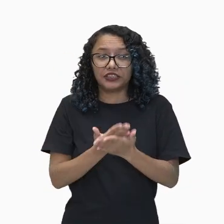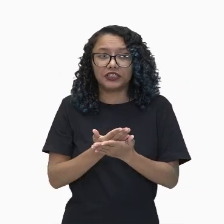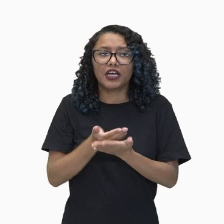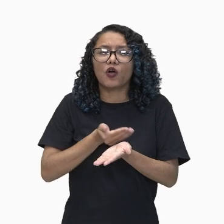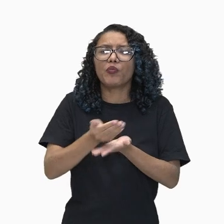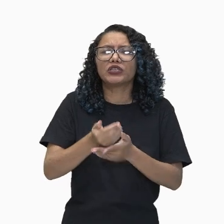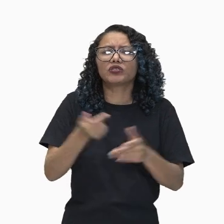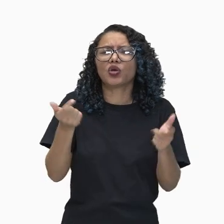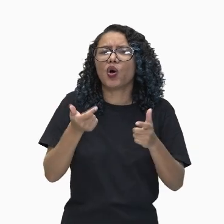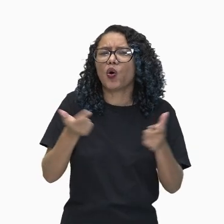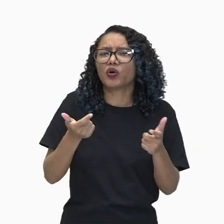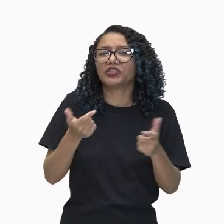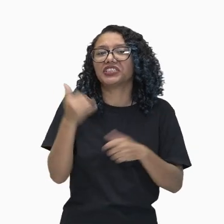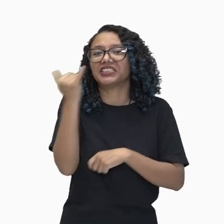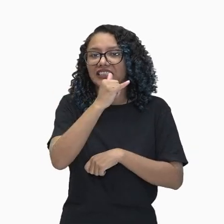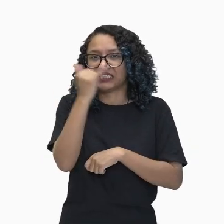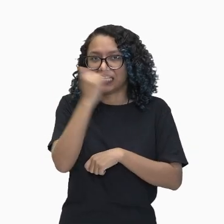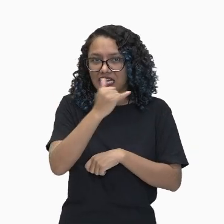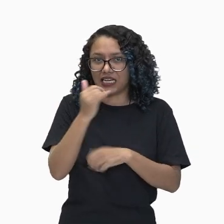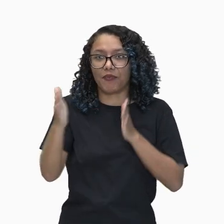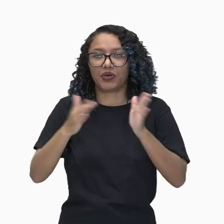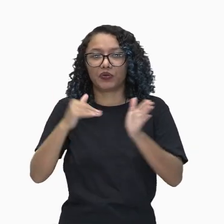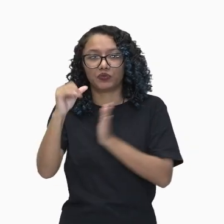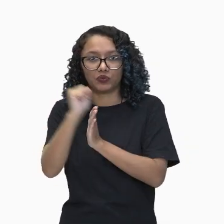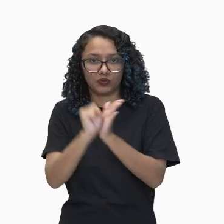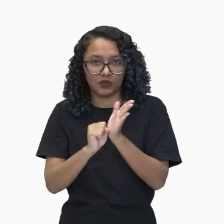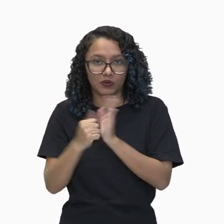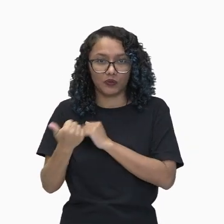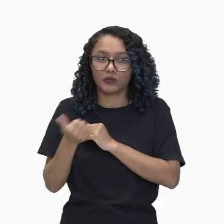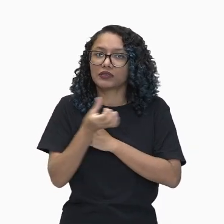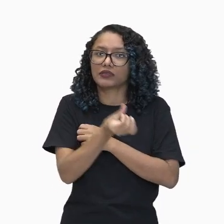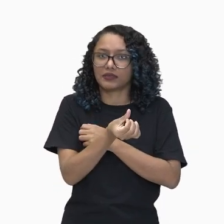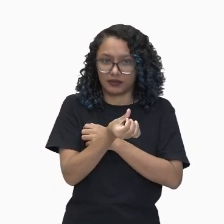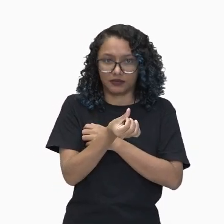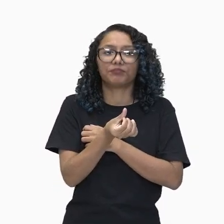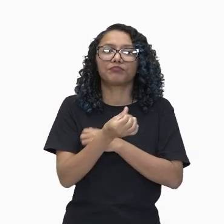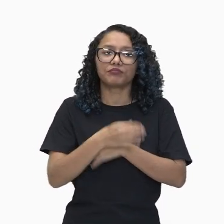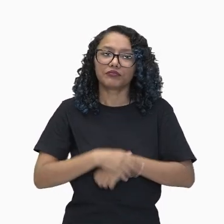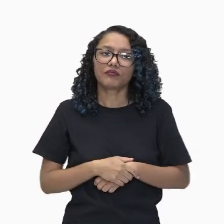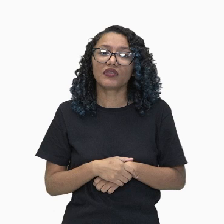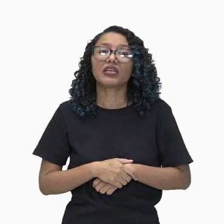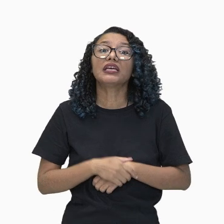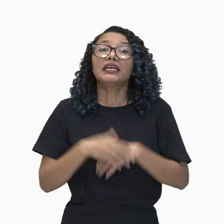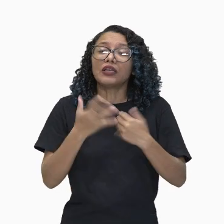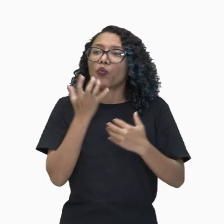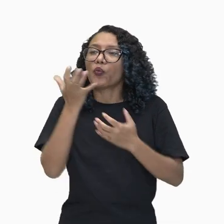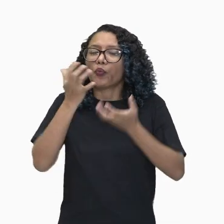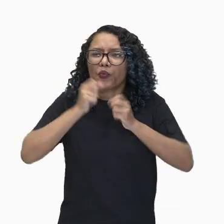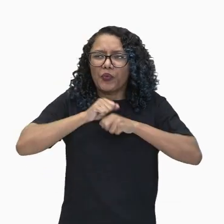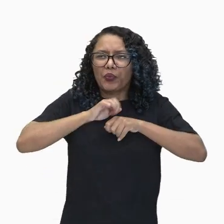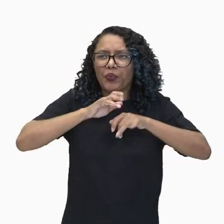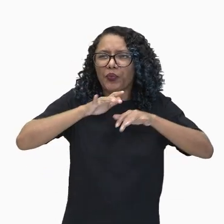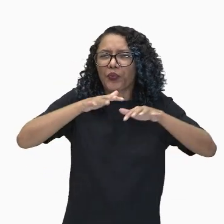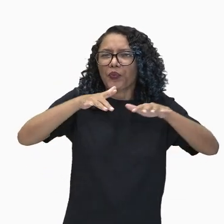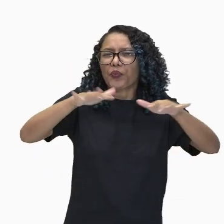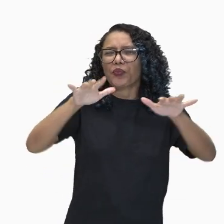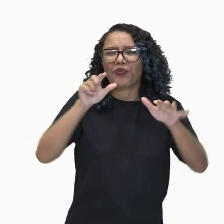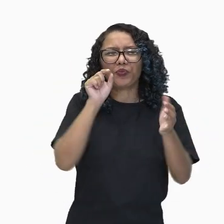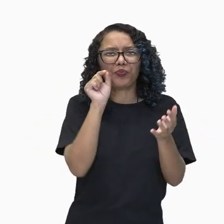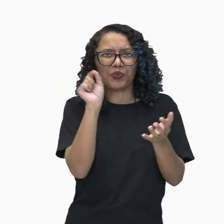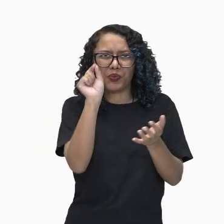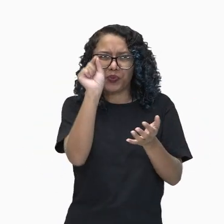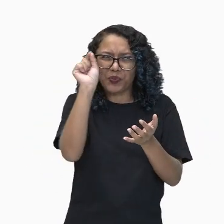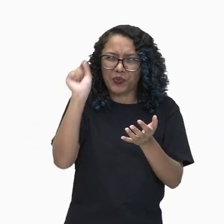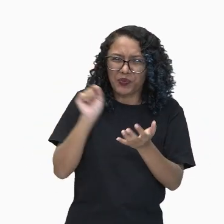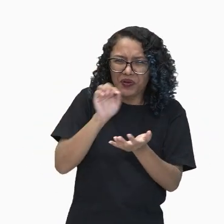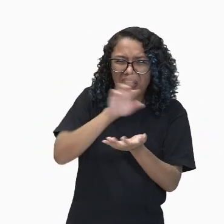século XVI. A ópera se difundiu para várias partes da Europa e para o resto